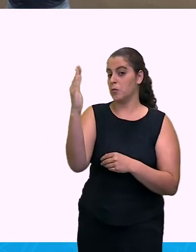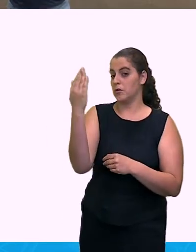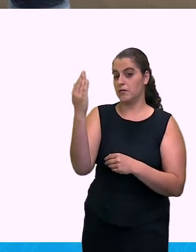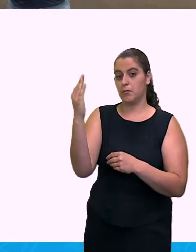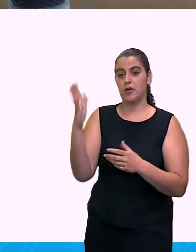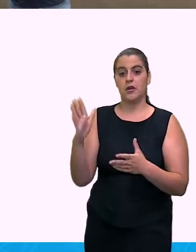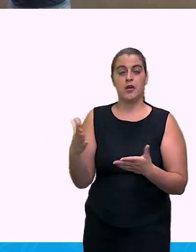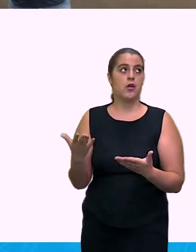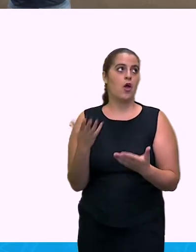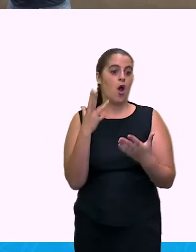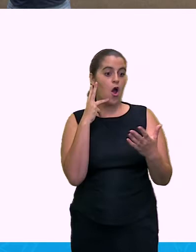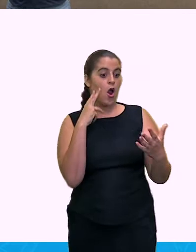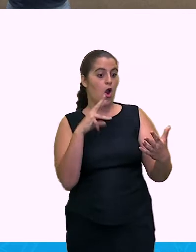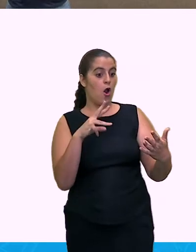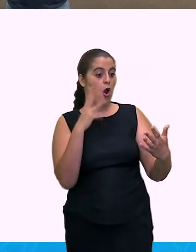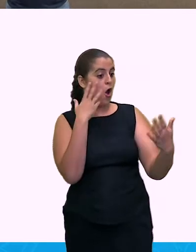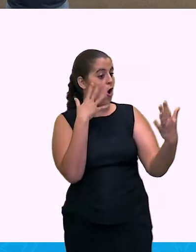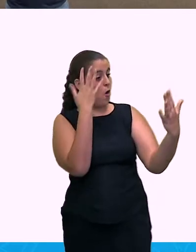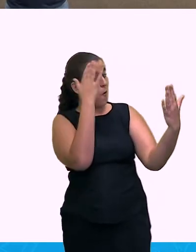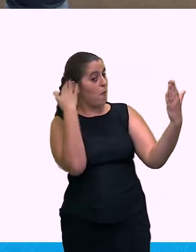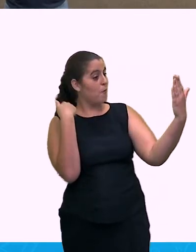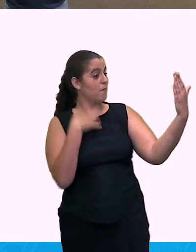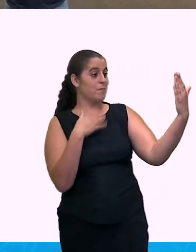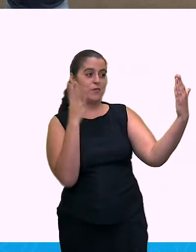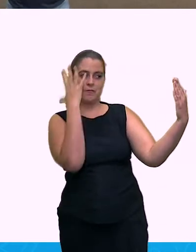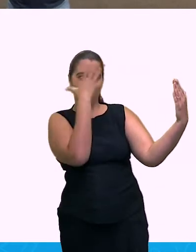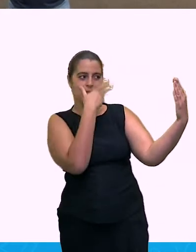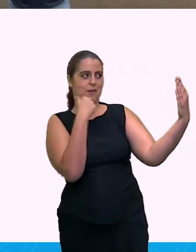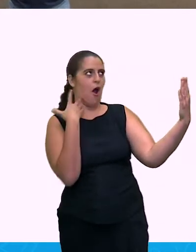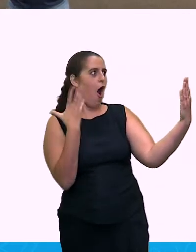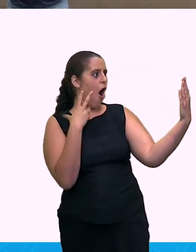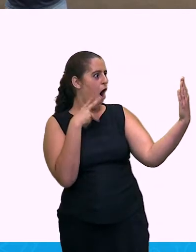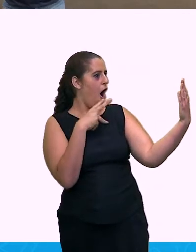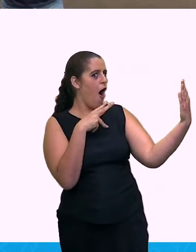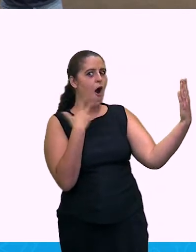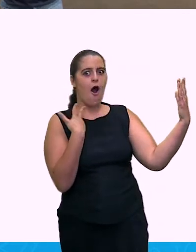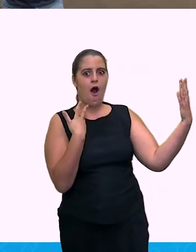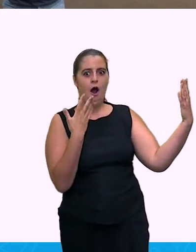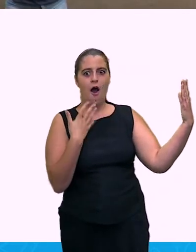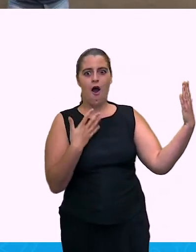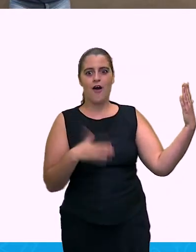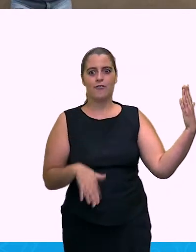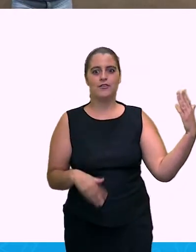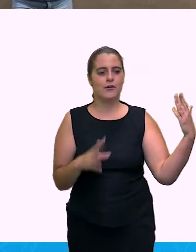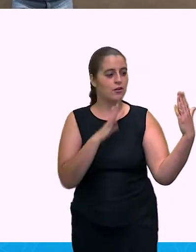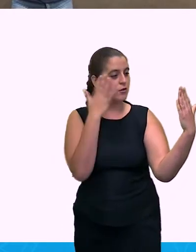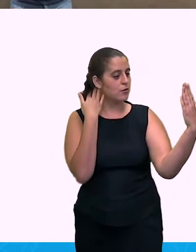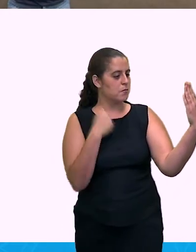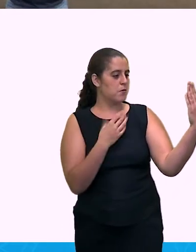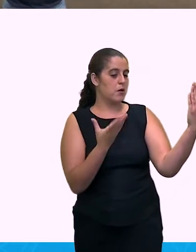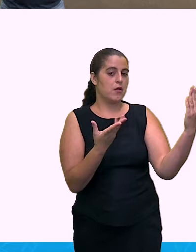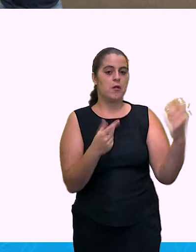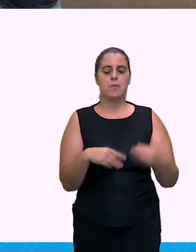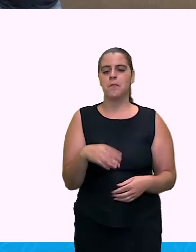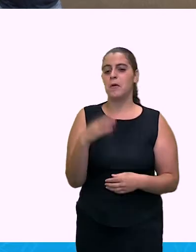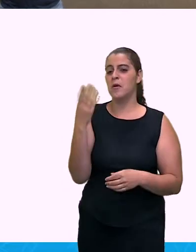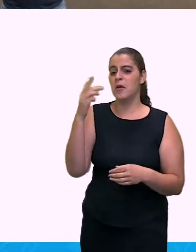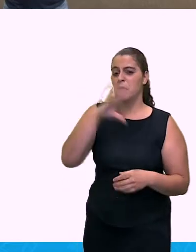um espelho na mão dele, ele vê o rosto dele, ele achou aquilo o máximo. Mas só que pro português o espelho não tinha valor nenhum.